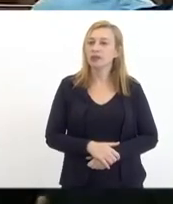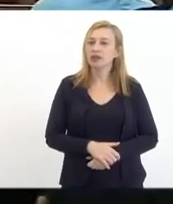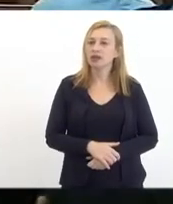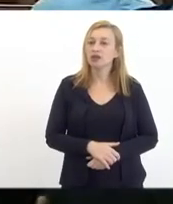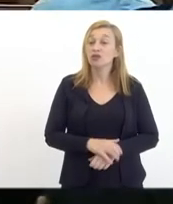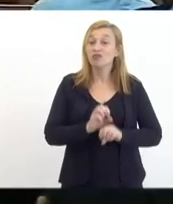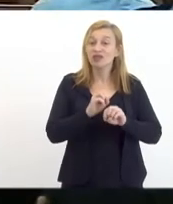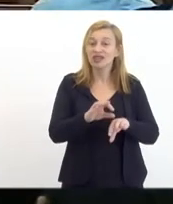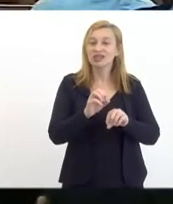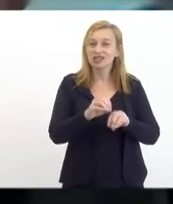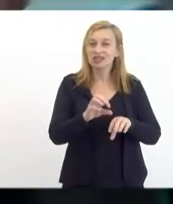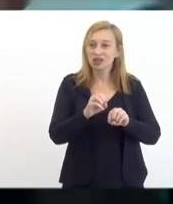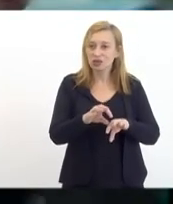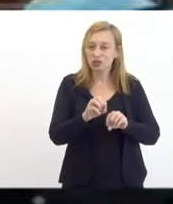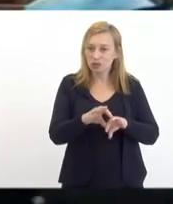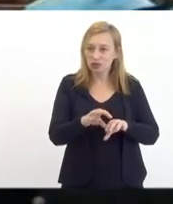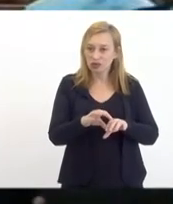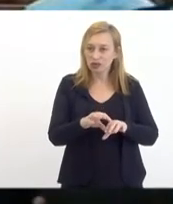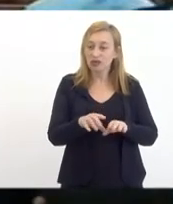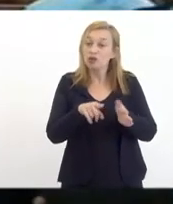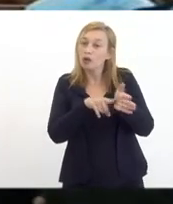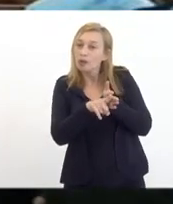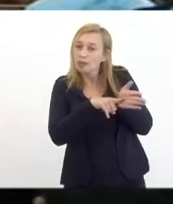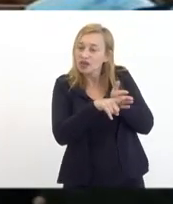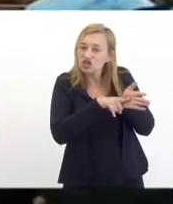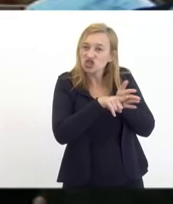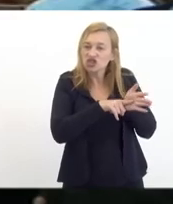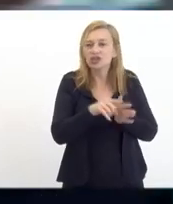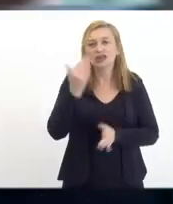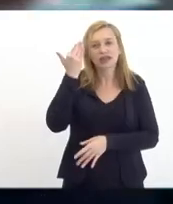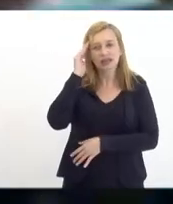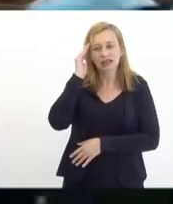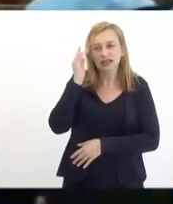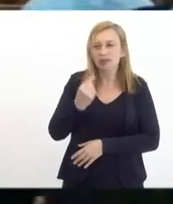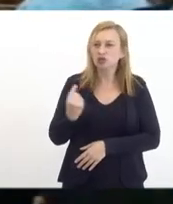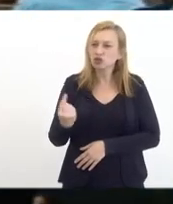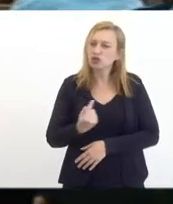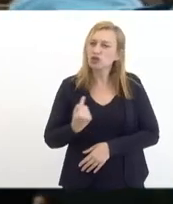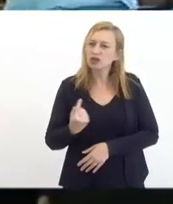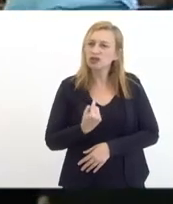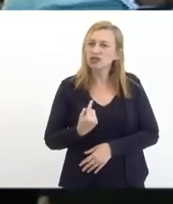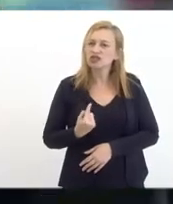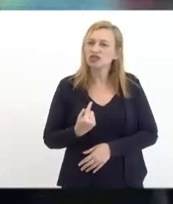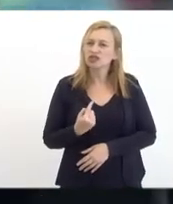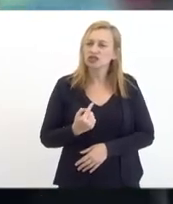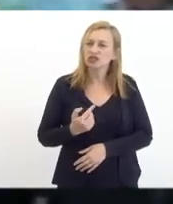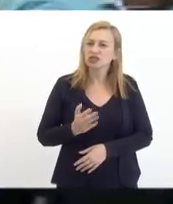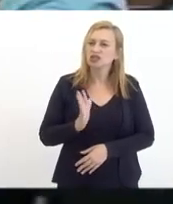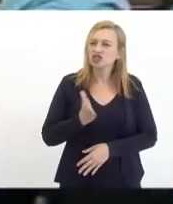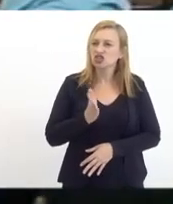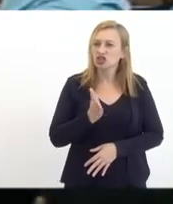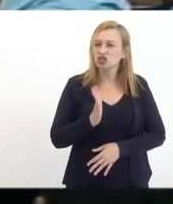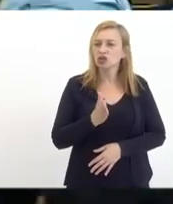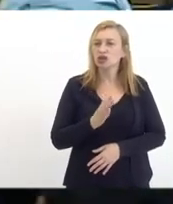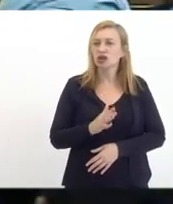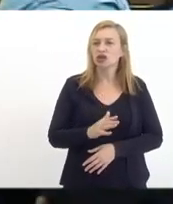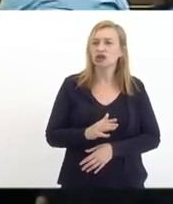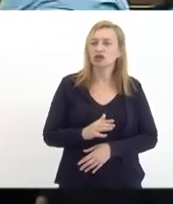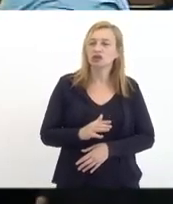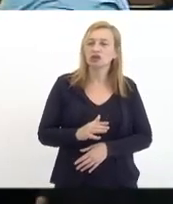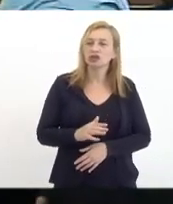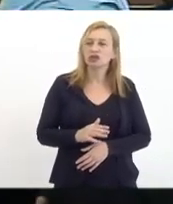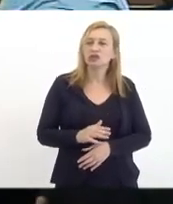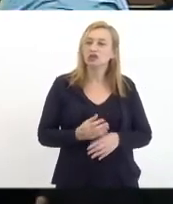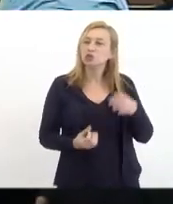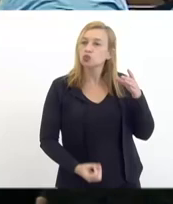o ensino articulado com a pesquisa nós entendemos que isso já desde de